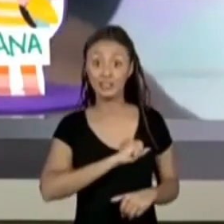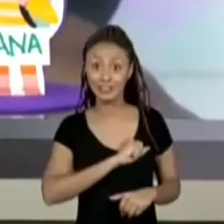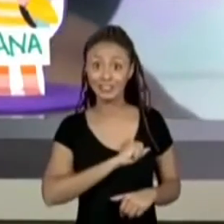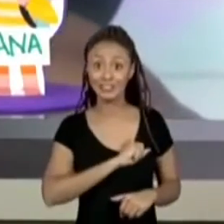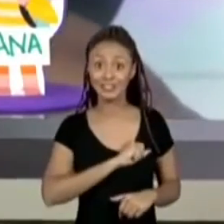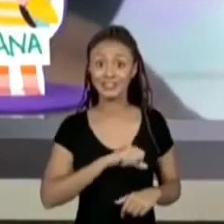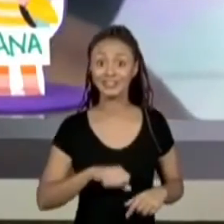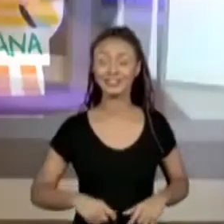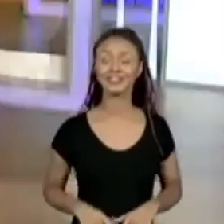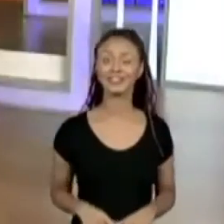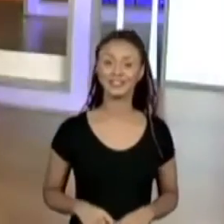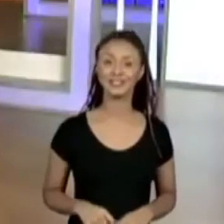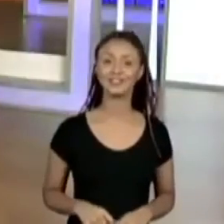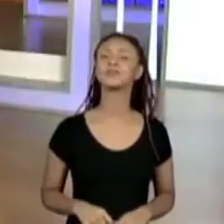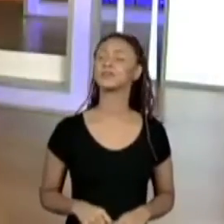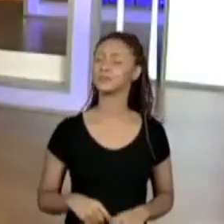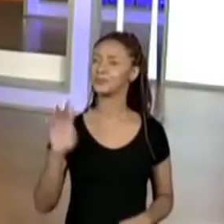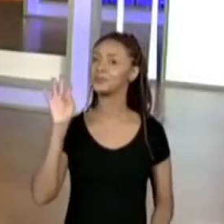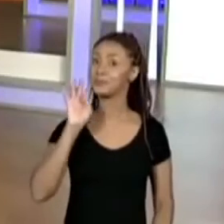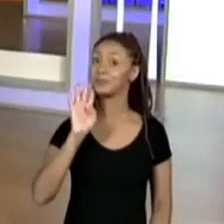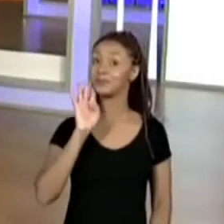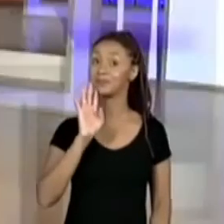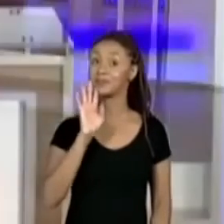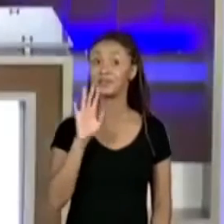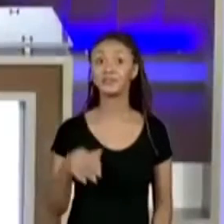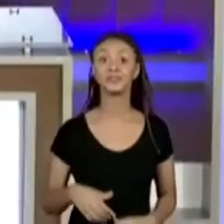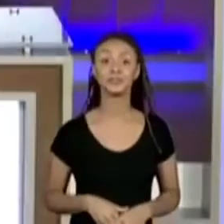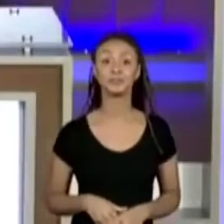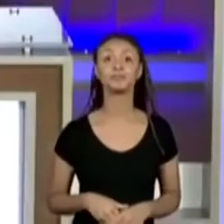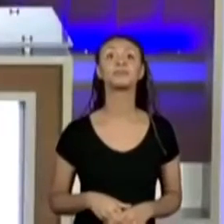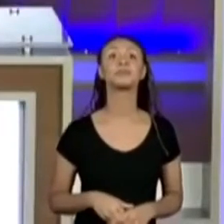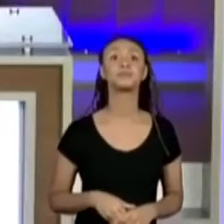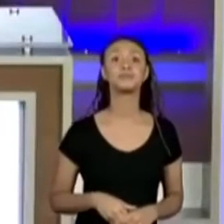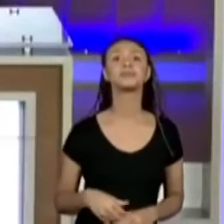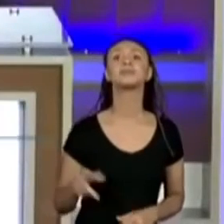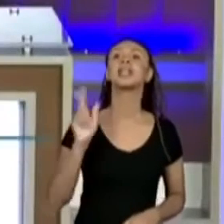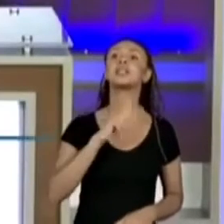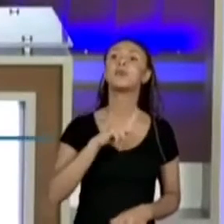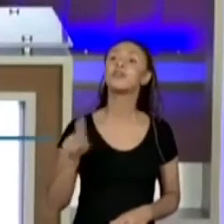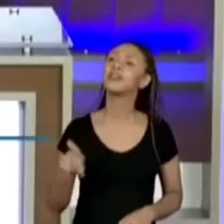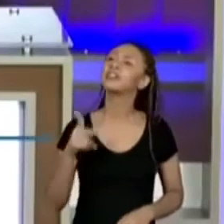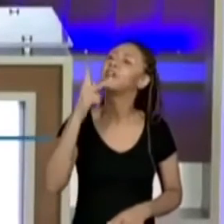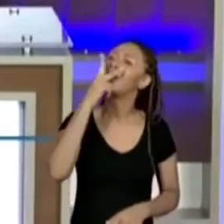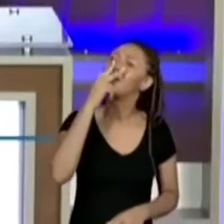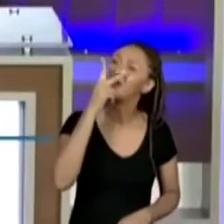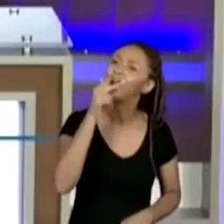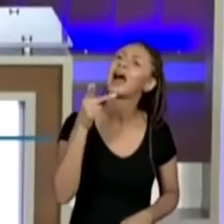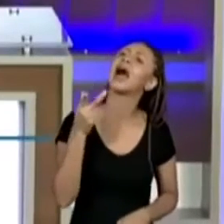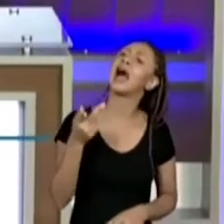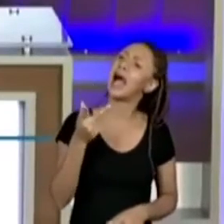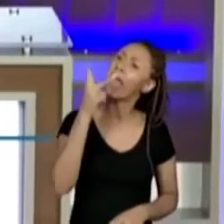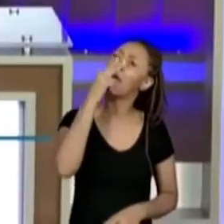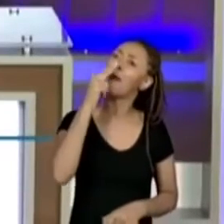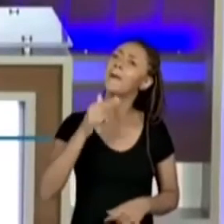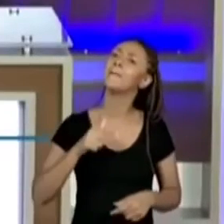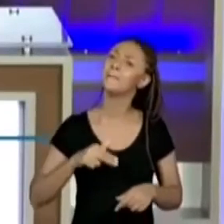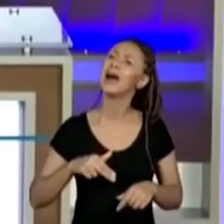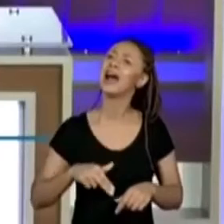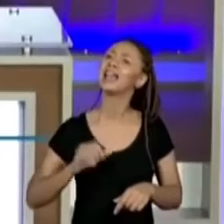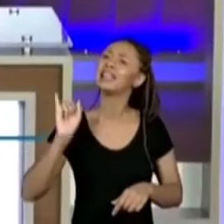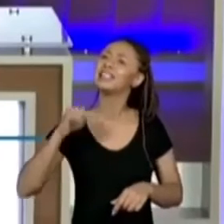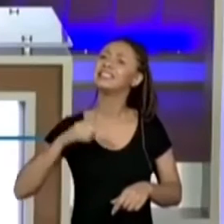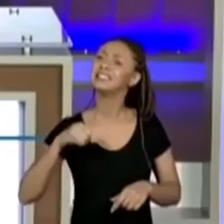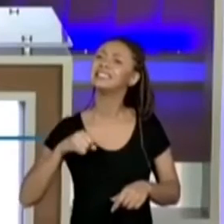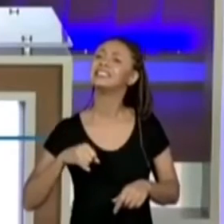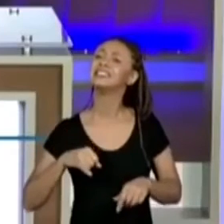decrescente? Foi muito legal, né? Então, as professoras, sei lá, não é como se fosse uma escadinha. Isso, a gente brinca